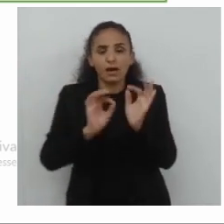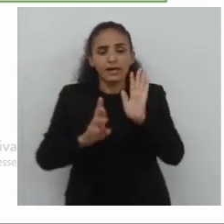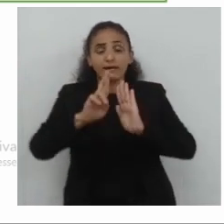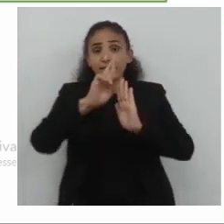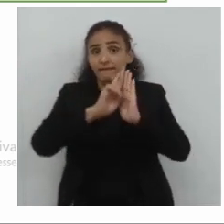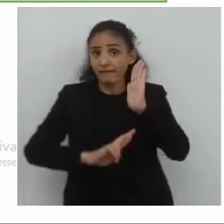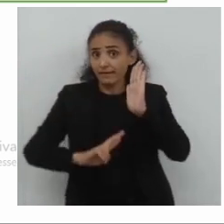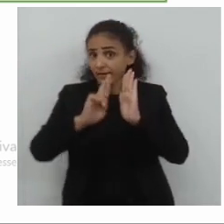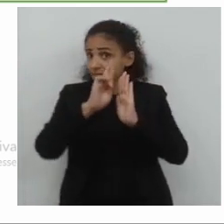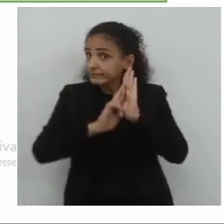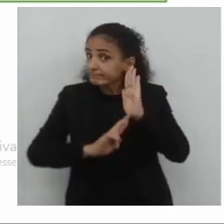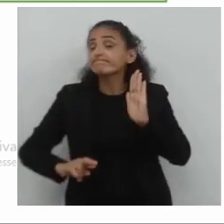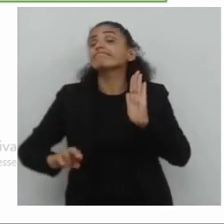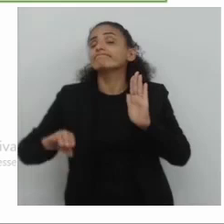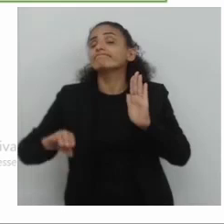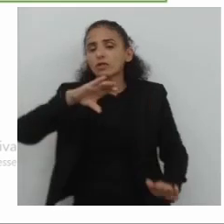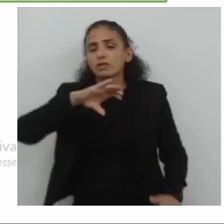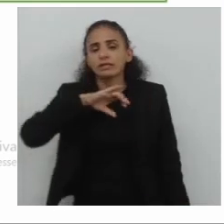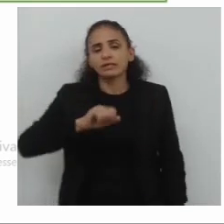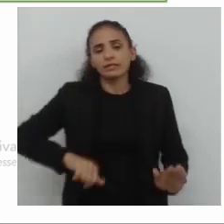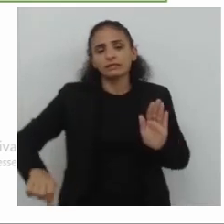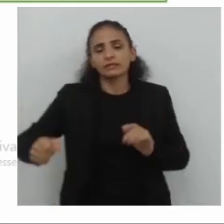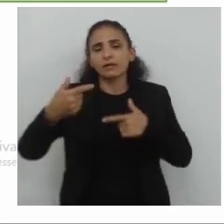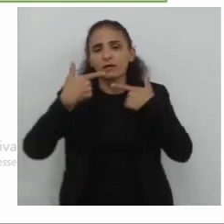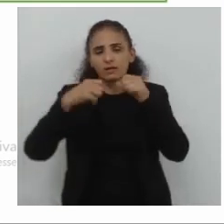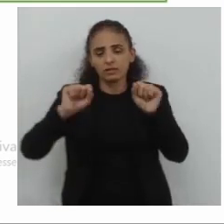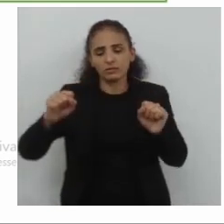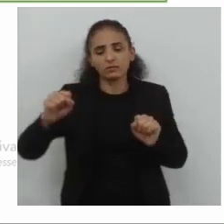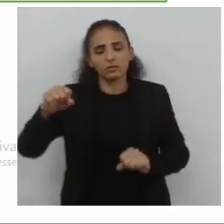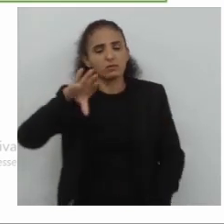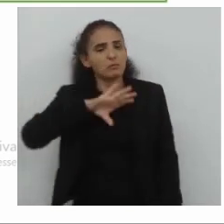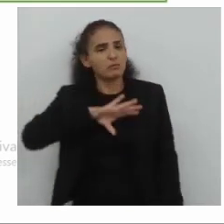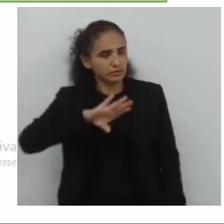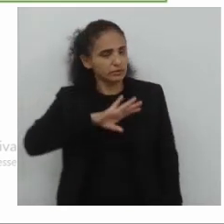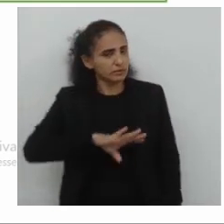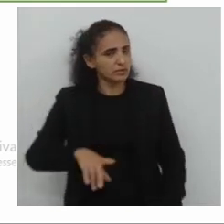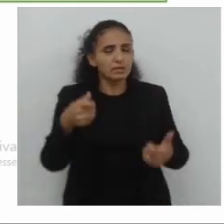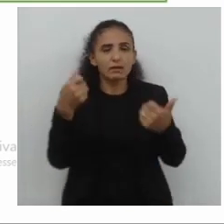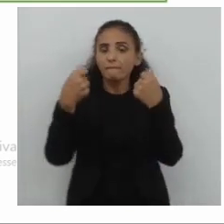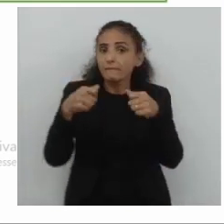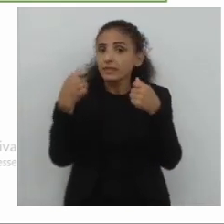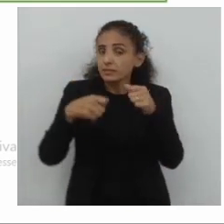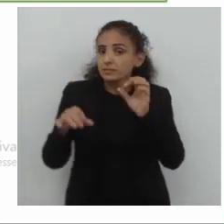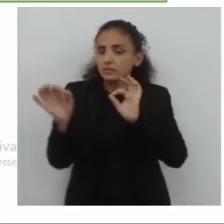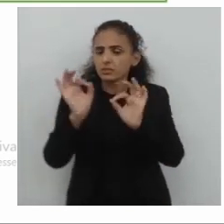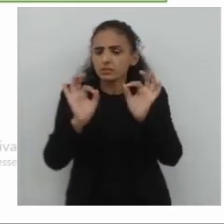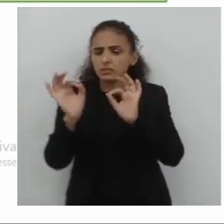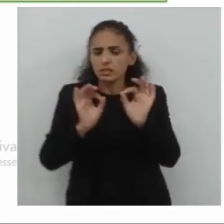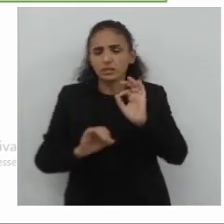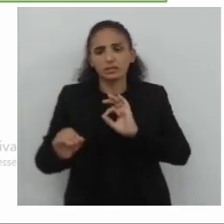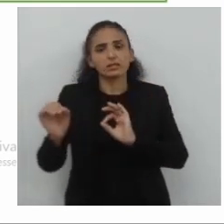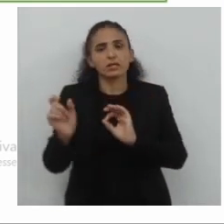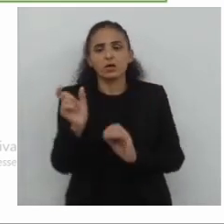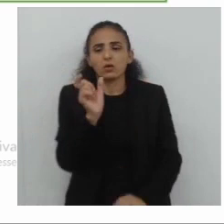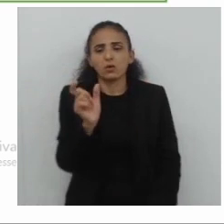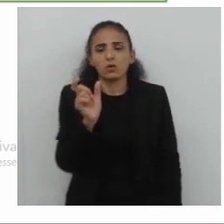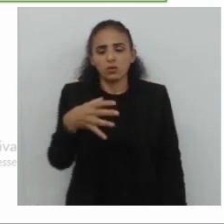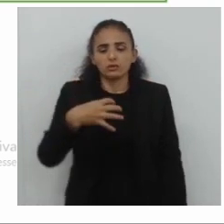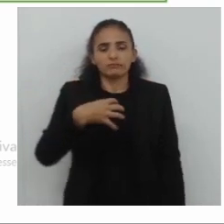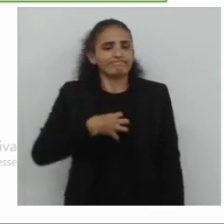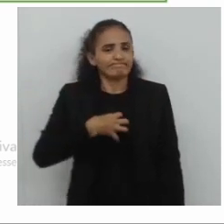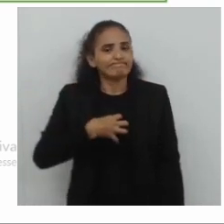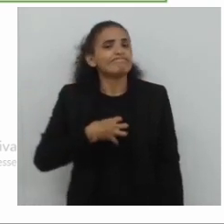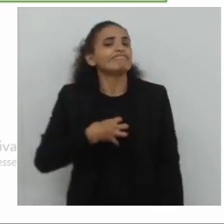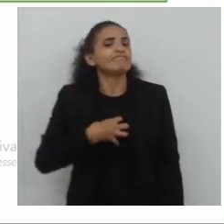língua, pois não basta apenas juntar as palavras, é necessário que produza um sentido. Olha a palavra